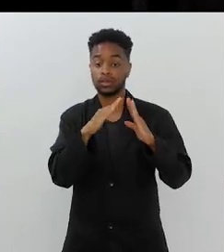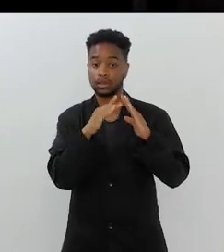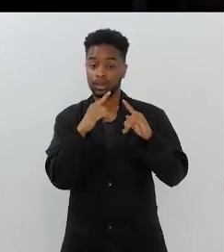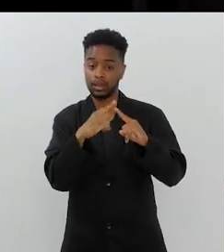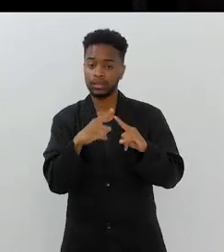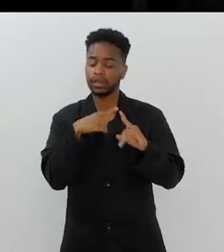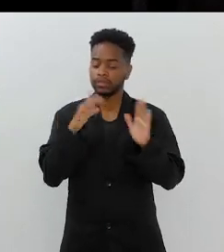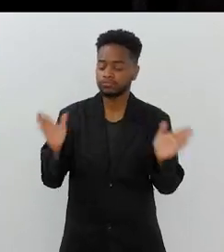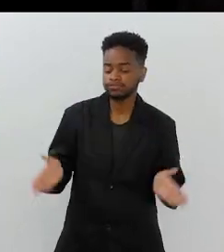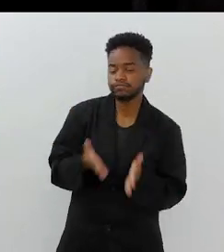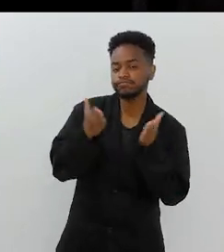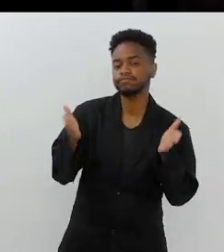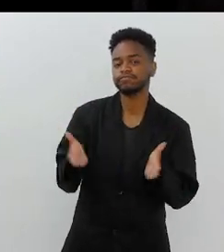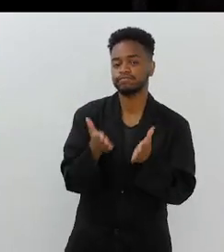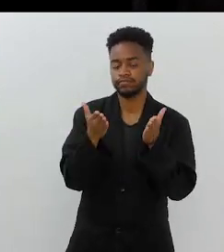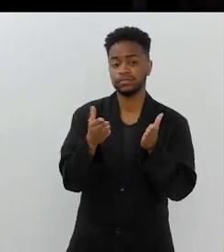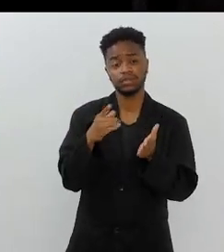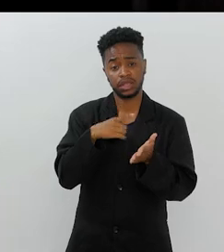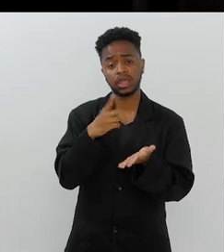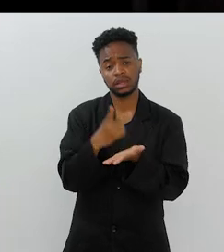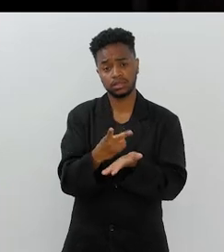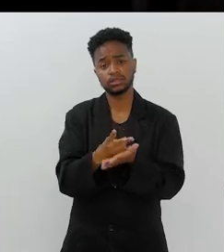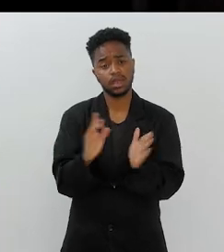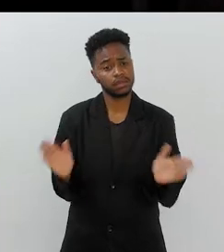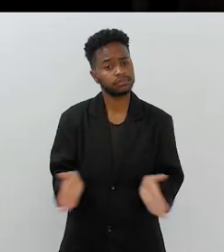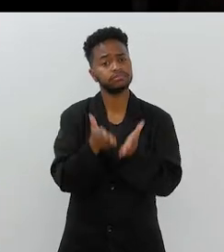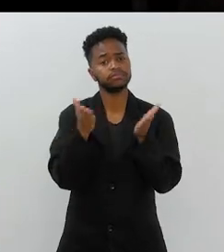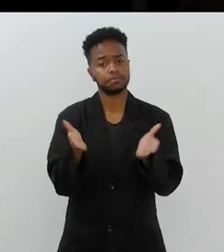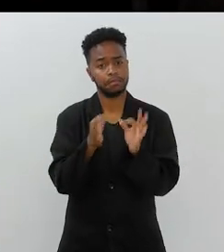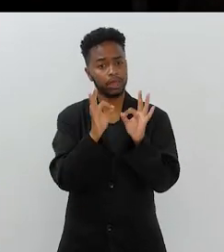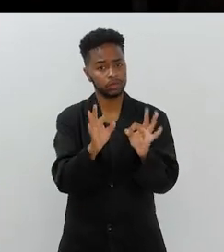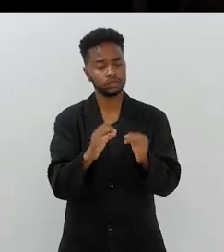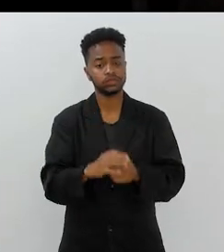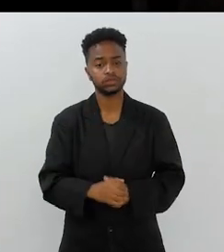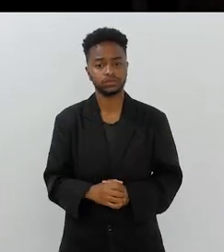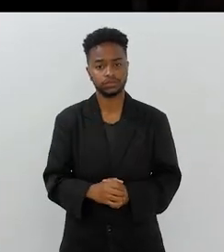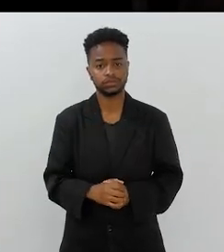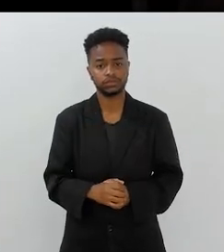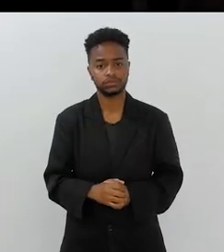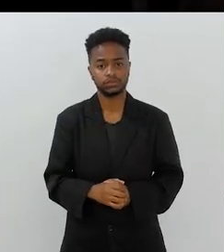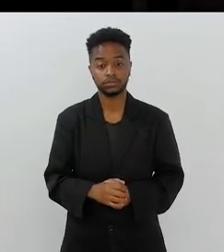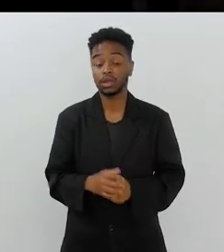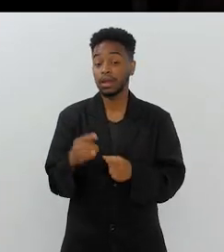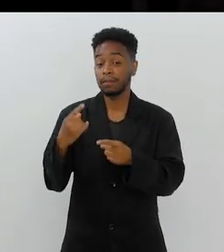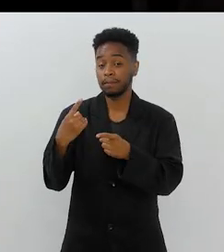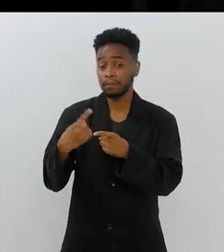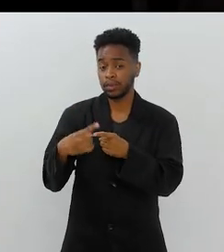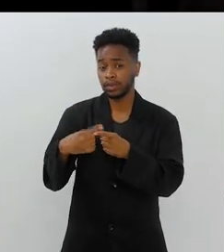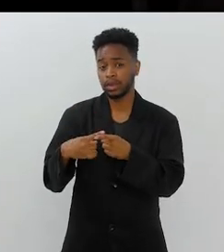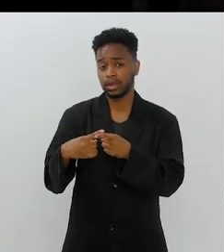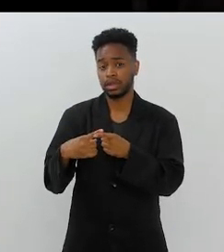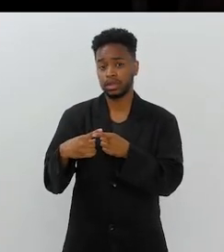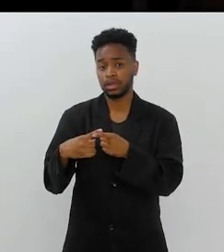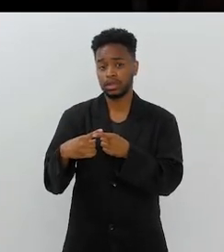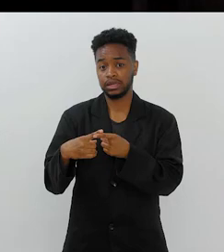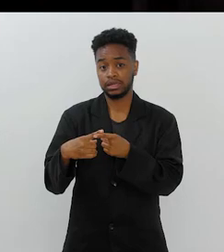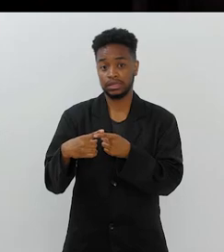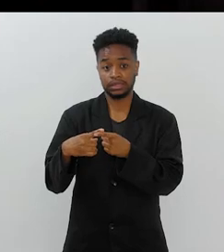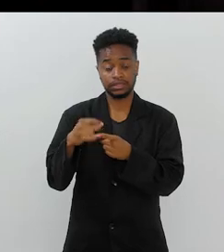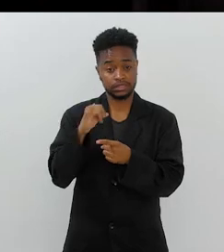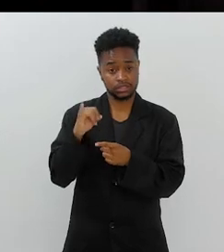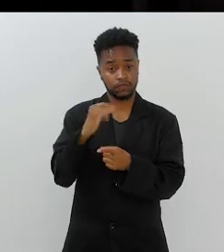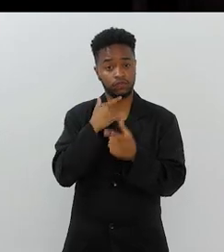Dentro da Arquidiocese, tem esse motivo, né? É uma motivação que se vem sempre. Porque, para se trabalhar